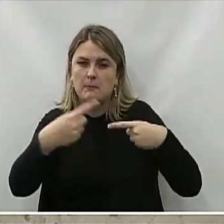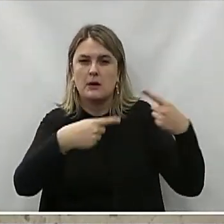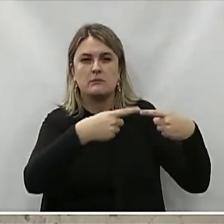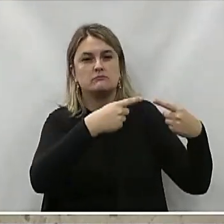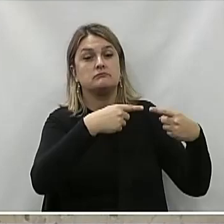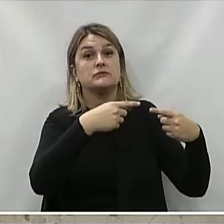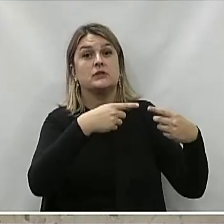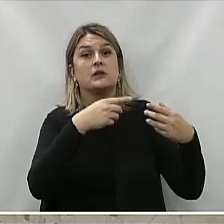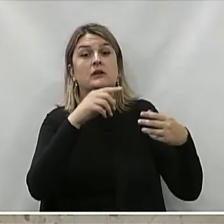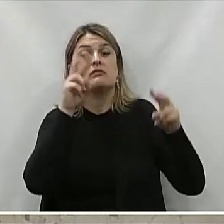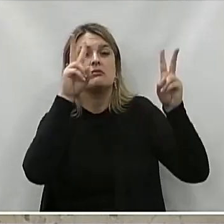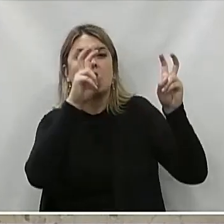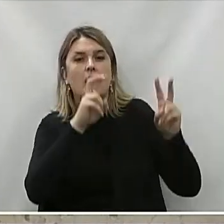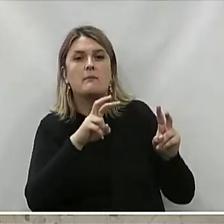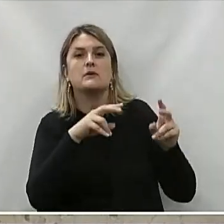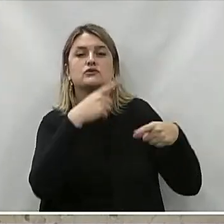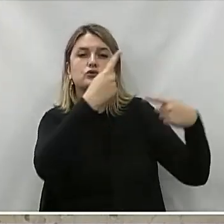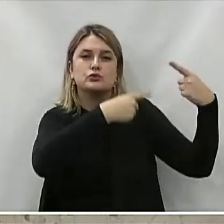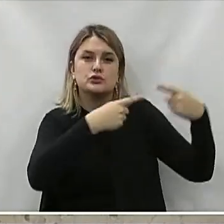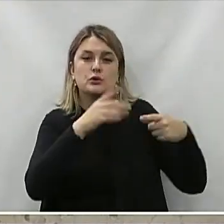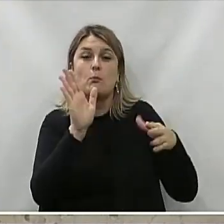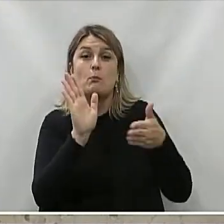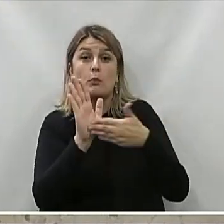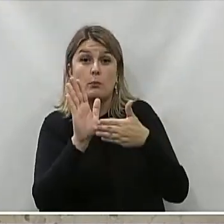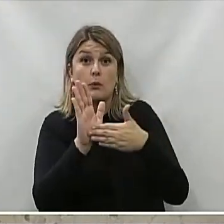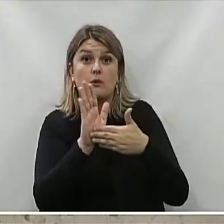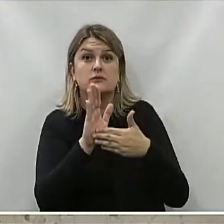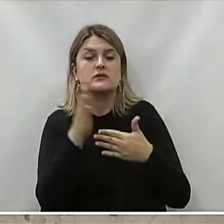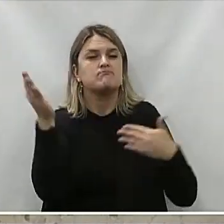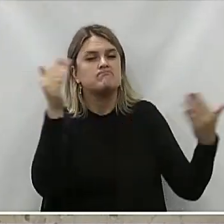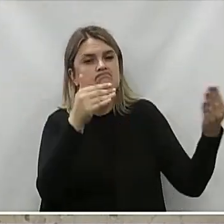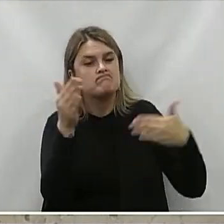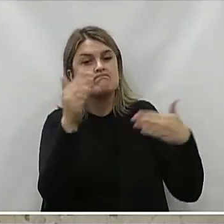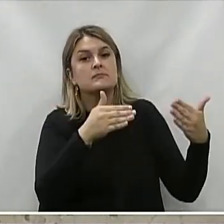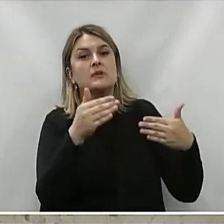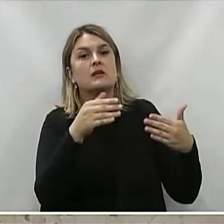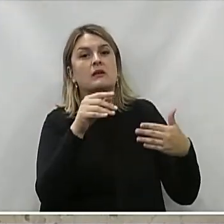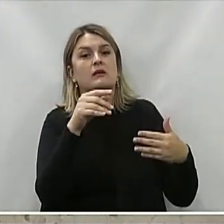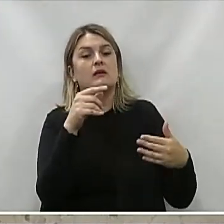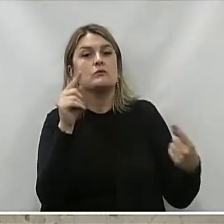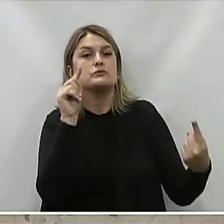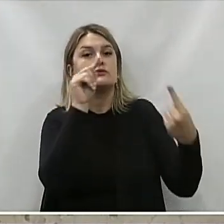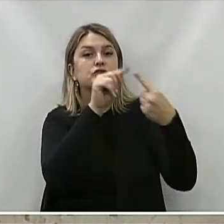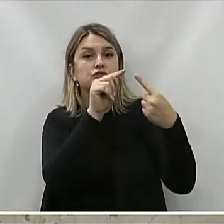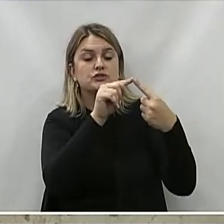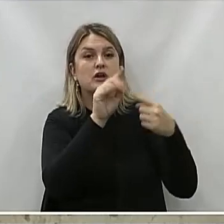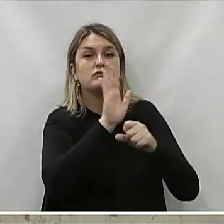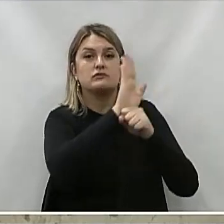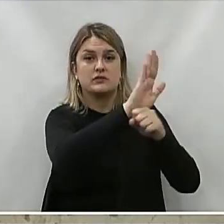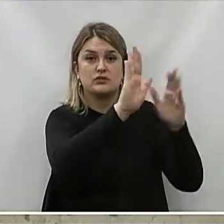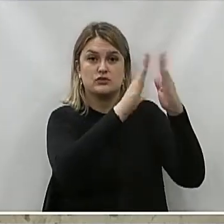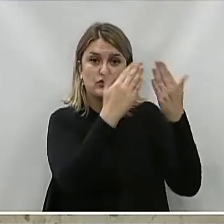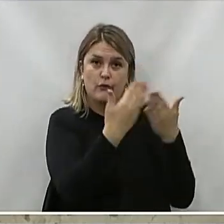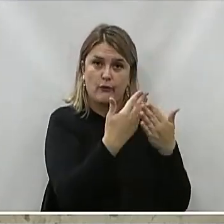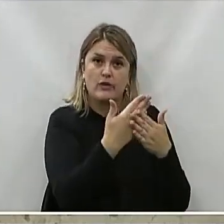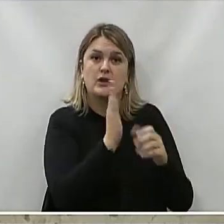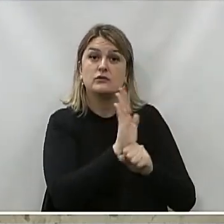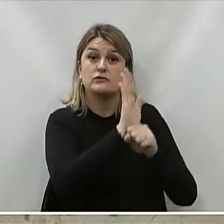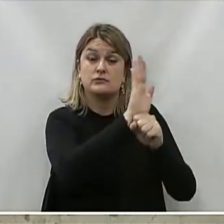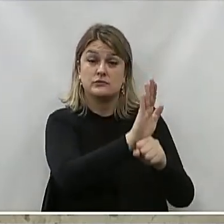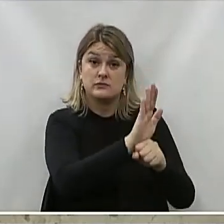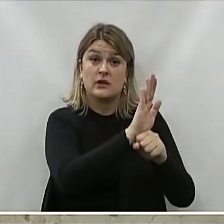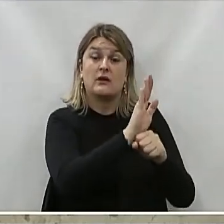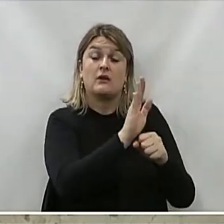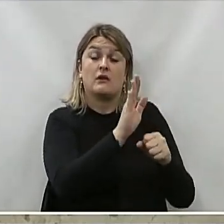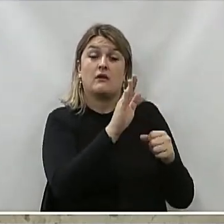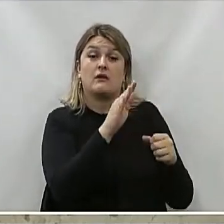Em discutir Propostas Importantes Que venham atender As nossas escolas De sememes Junto também O núcleo